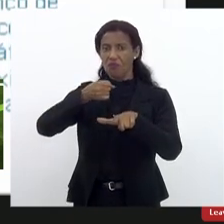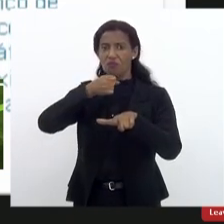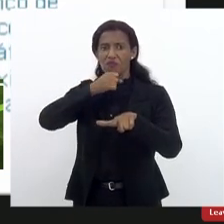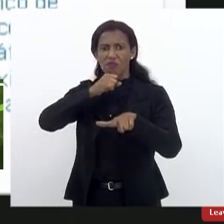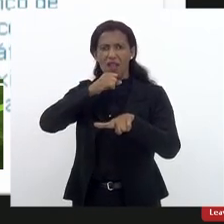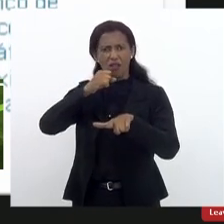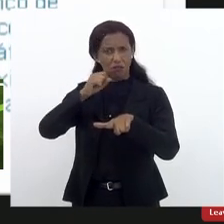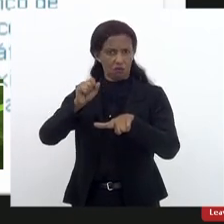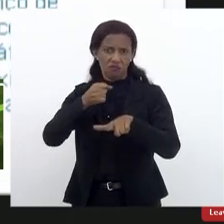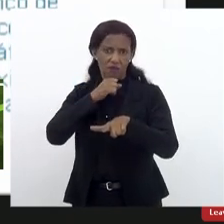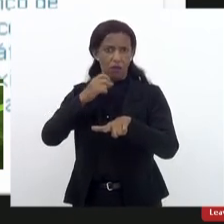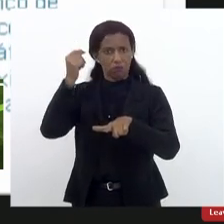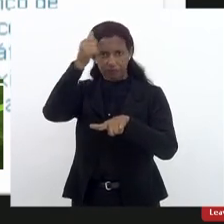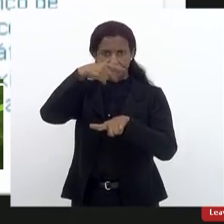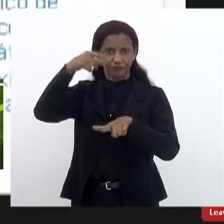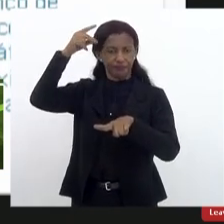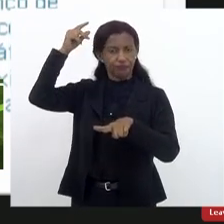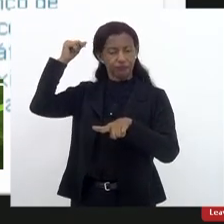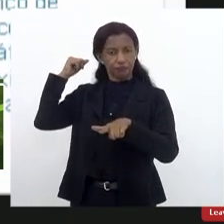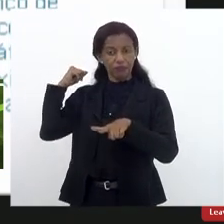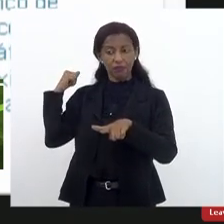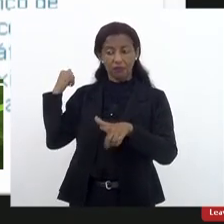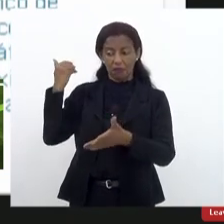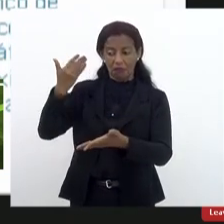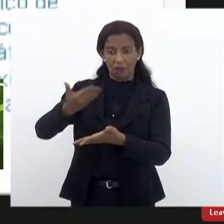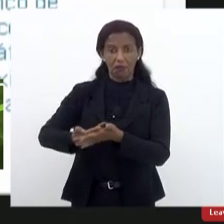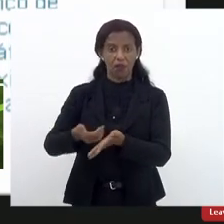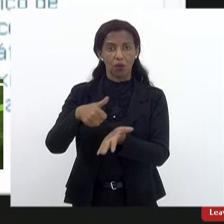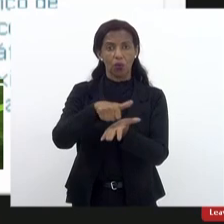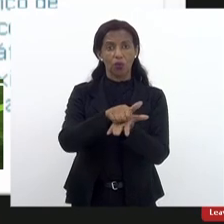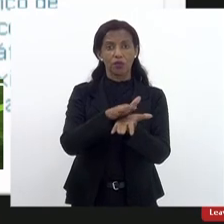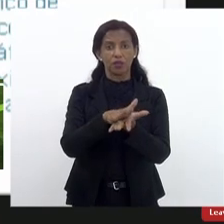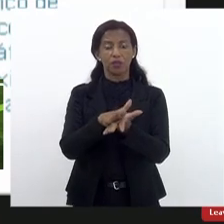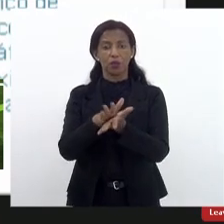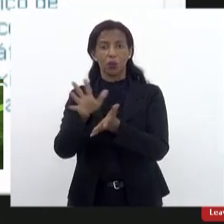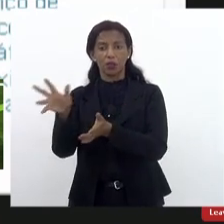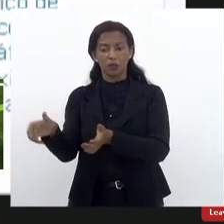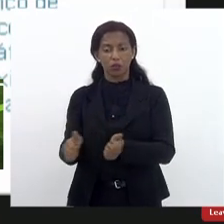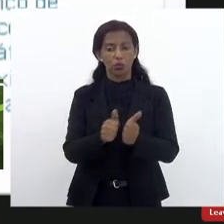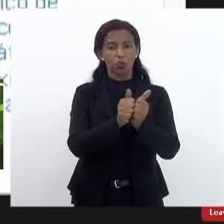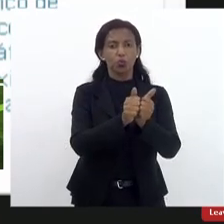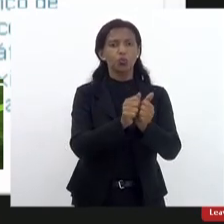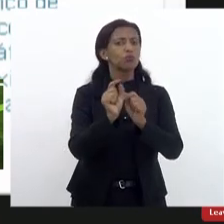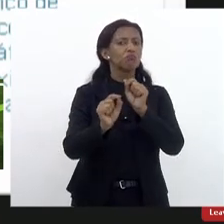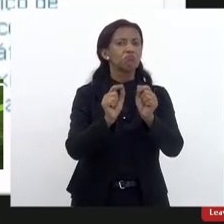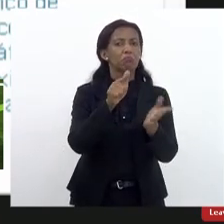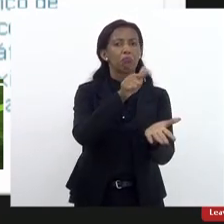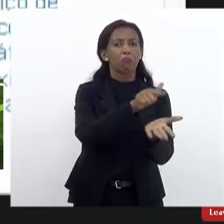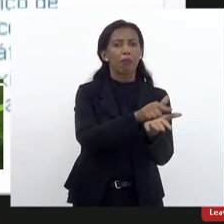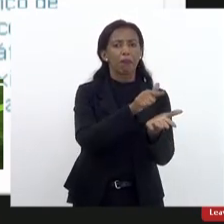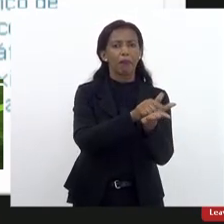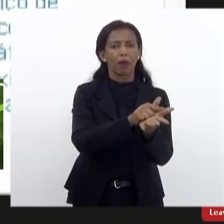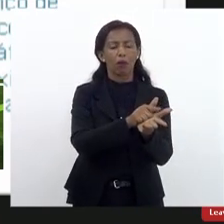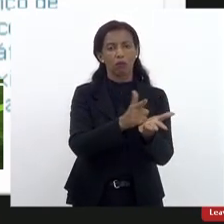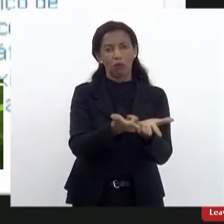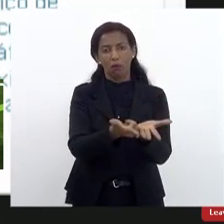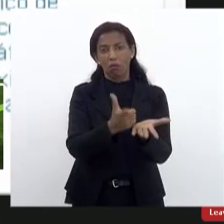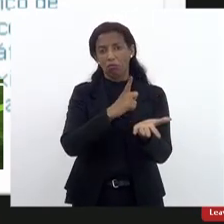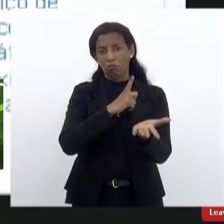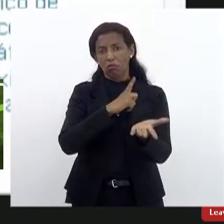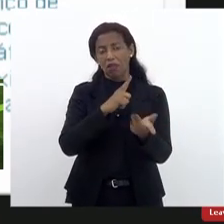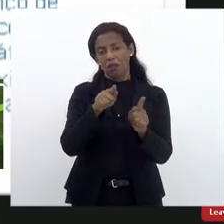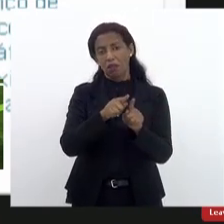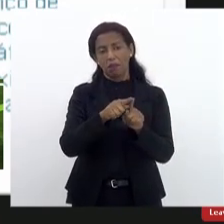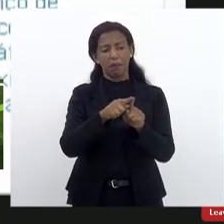de antigo, e isso traz as consequências do antigo junto a papéis. Então, nós temos imóveis também de madeira. Nós